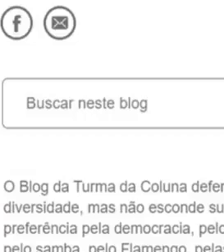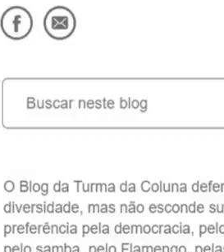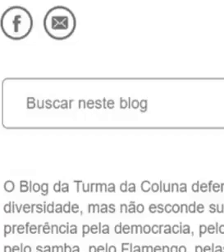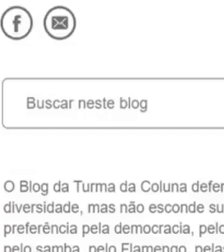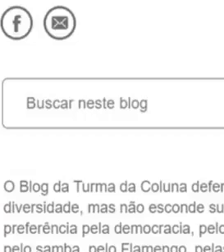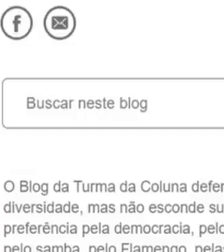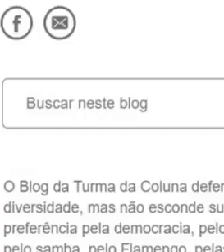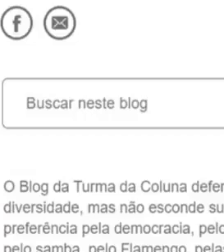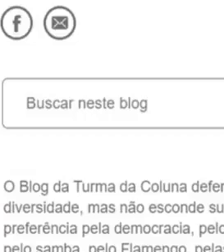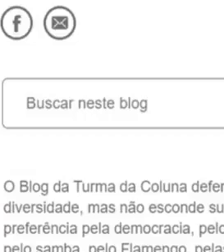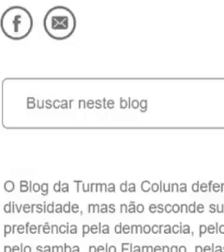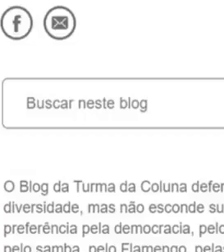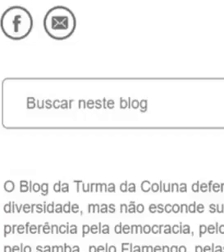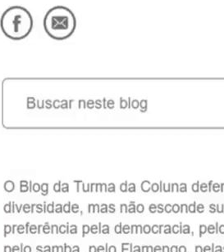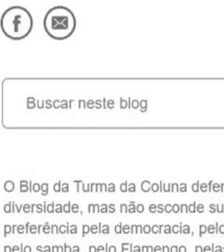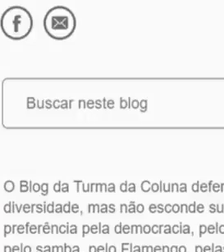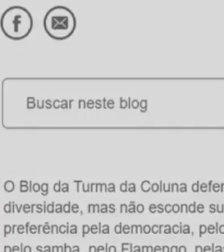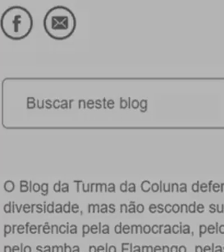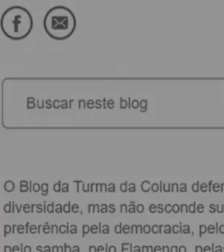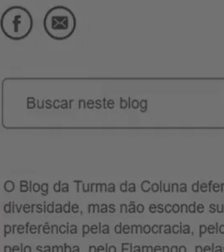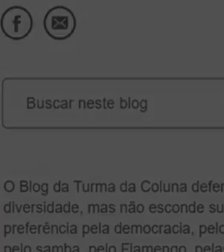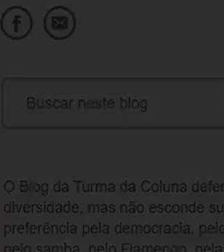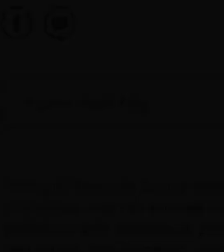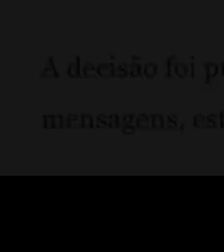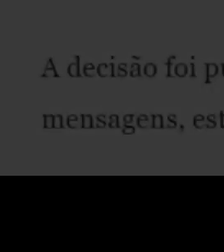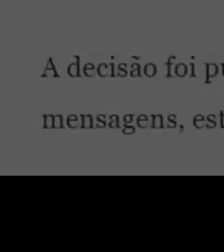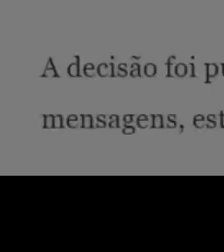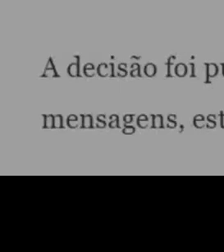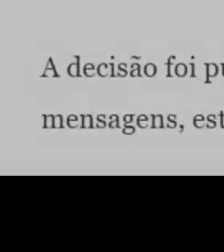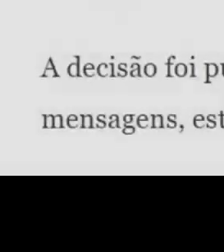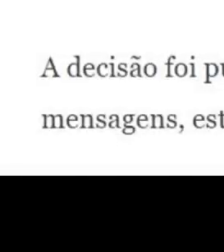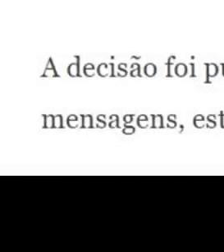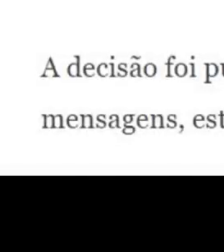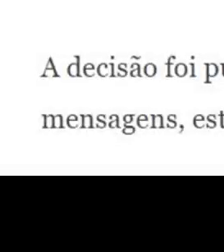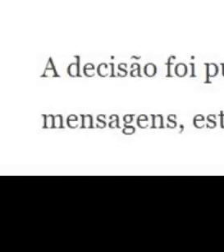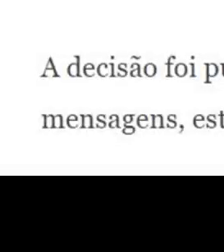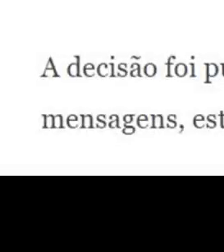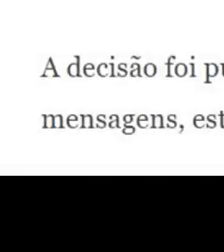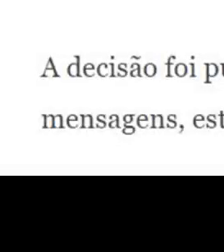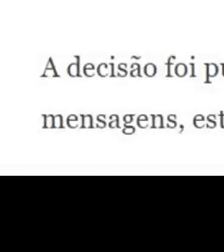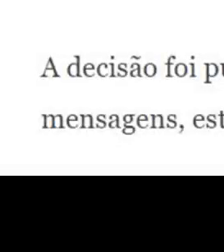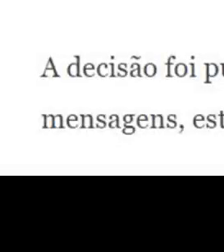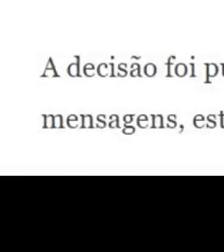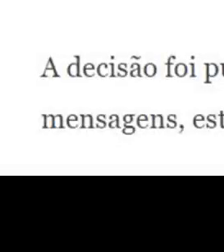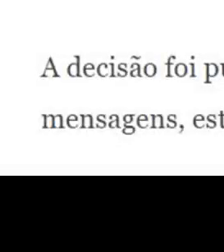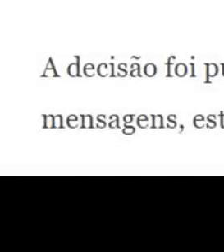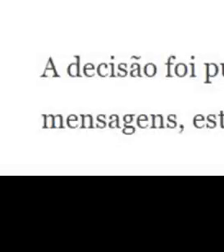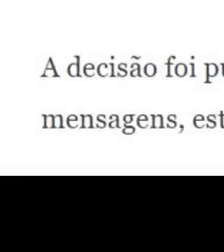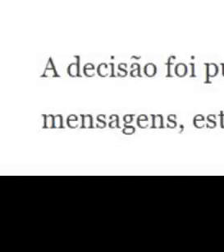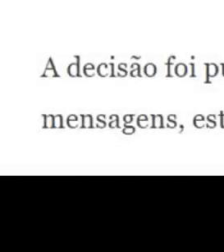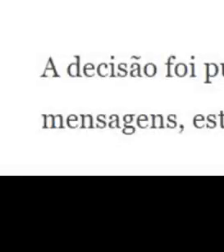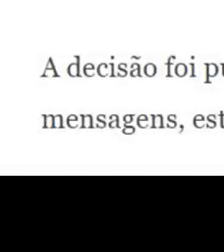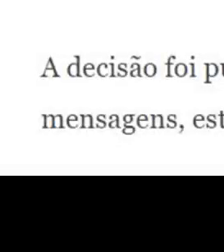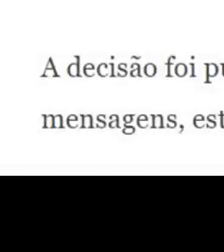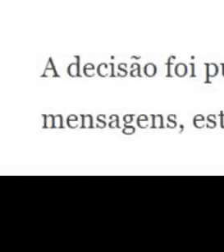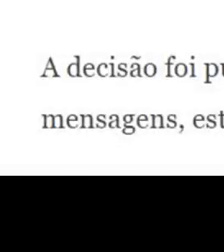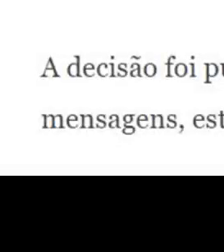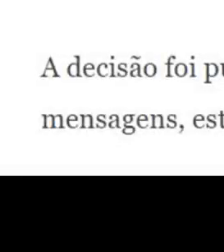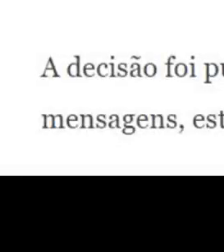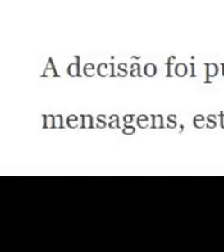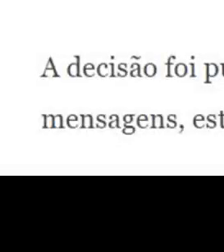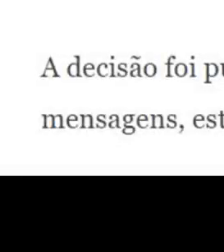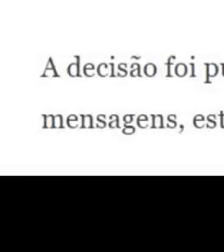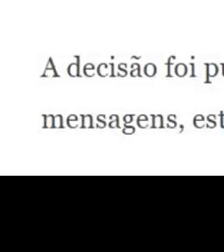nada falam o que é. Já aconteceu com todo mundo aí, tá? Felipe Neto, se você puxar a lista aí, todo mundo que incomodou o bolsonarismo acabou